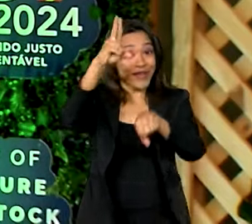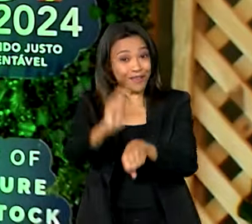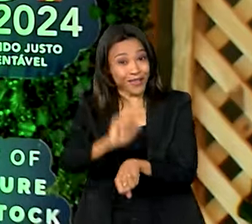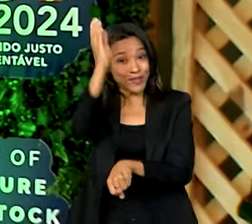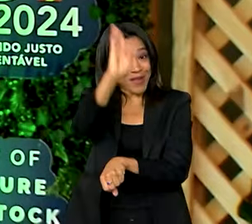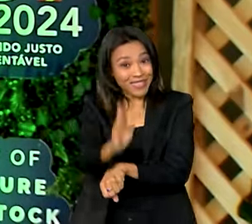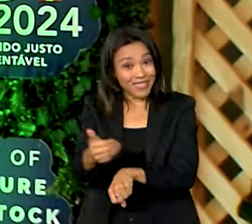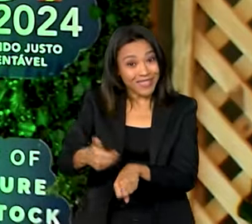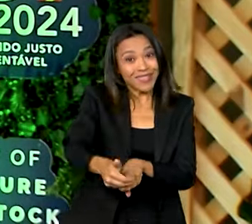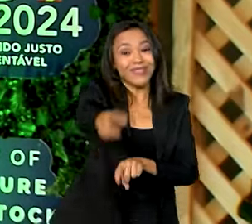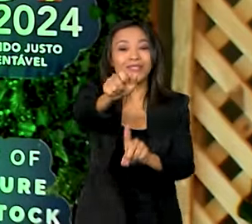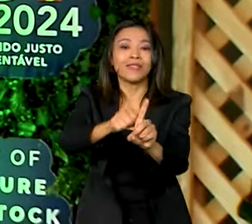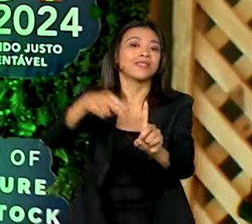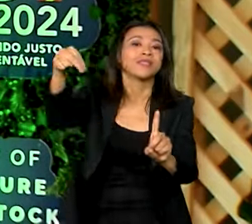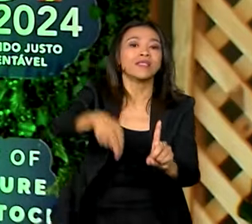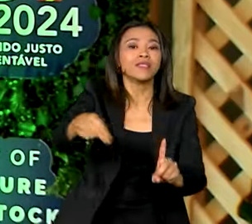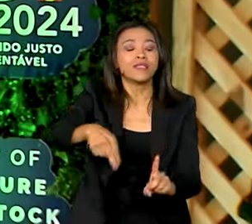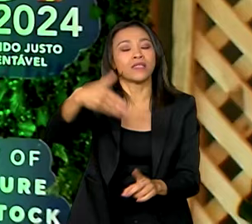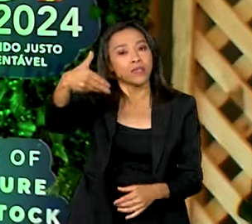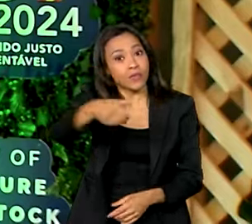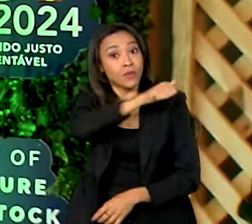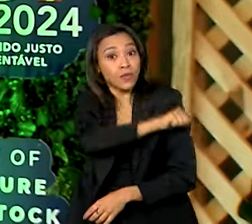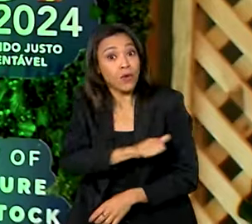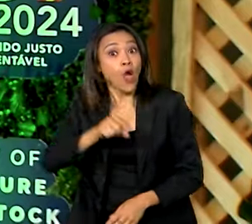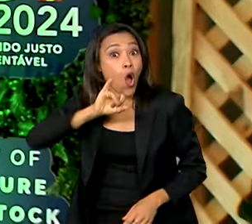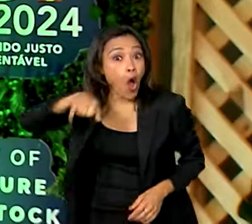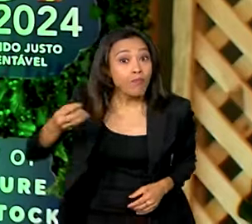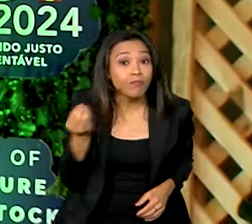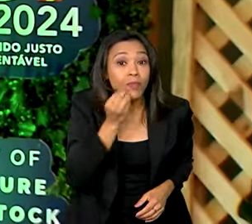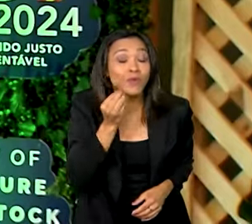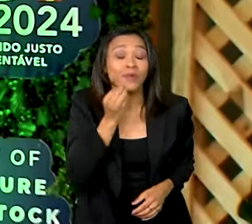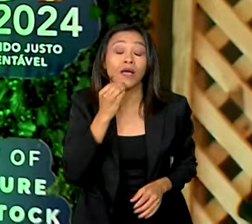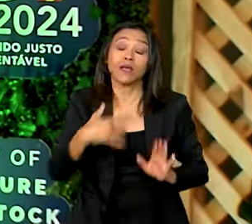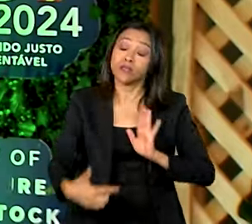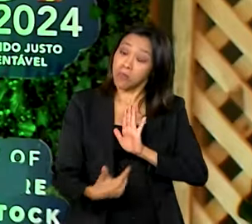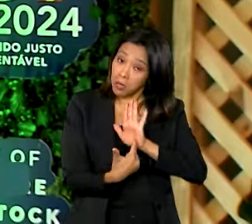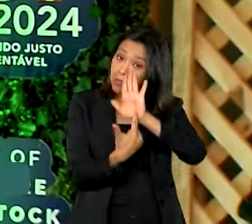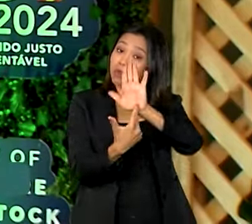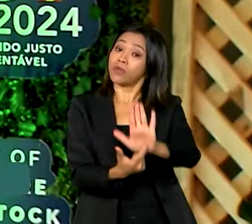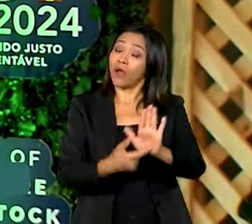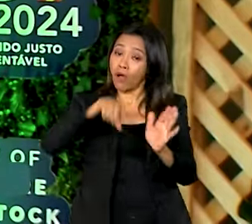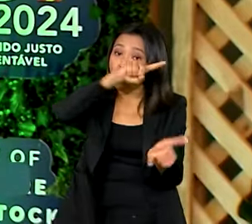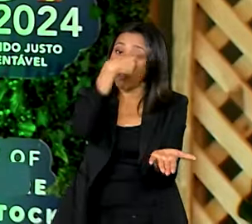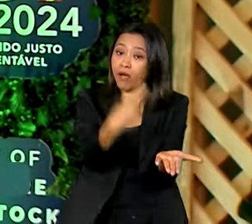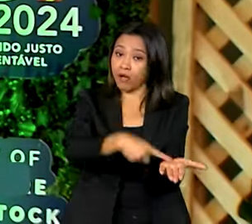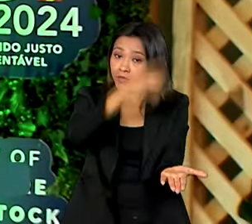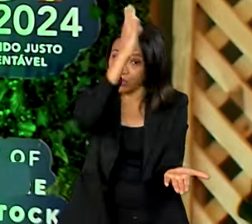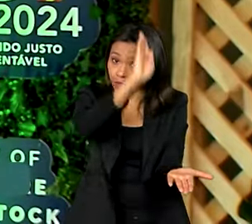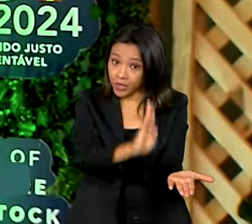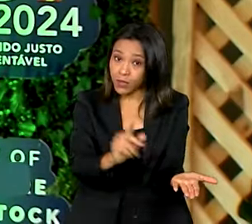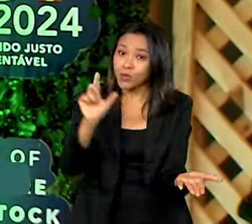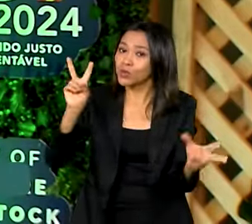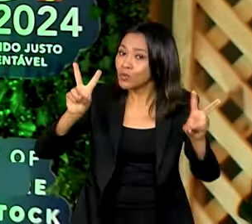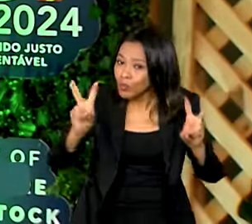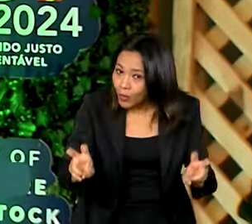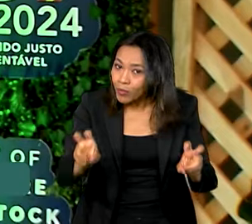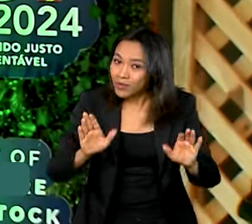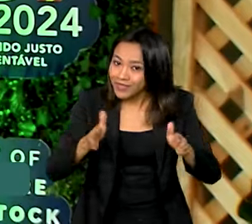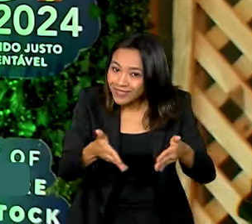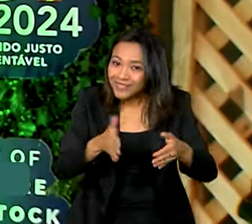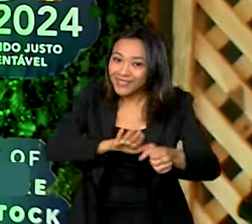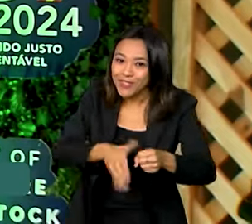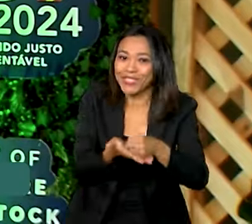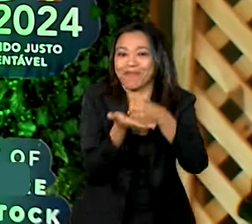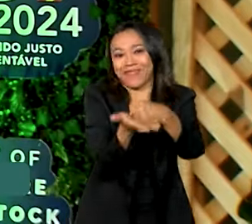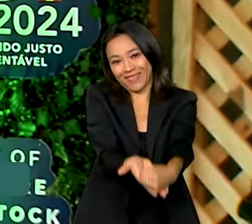em novembro deste ano. Uma oportunidade para demonstrar o compromisso do Brasil com a produção sustentável e